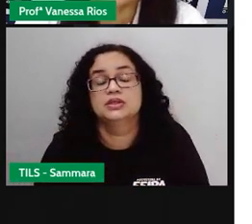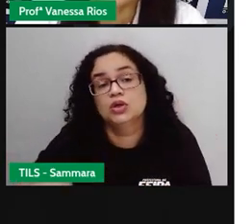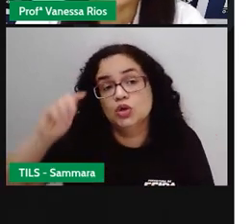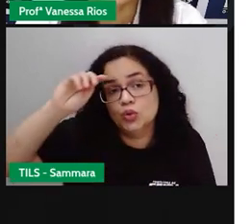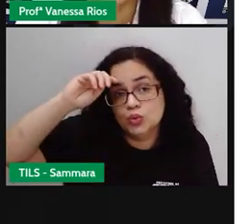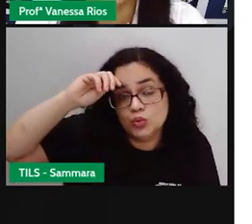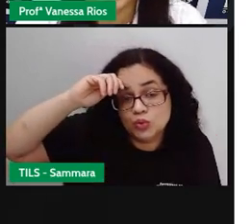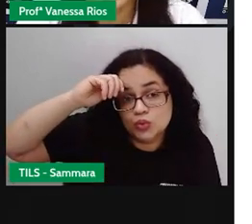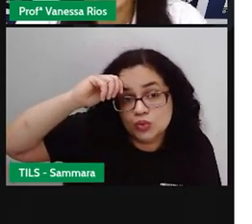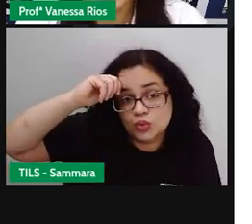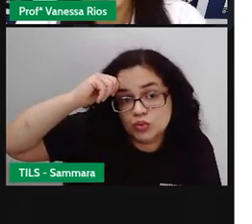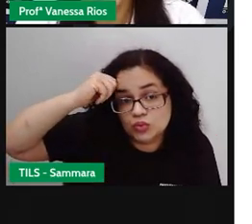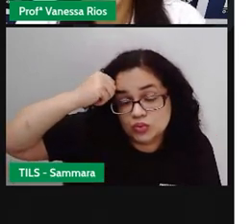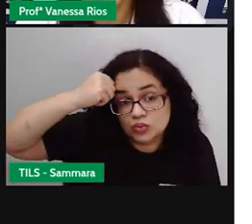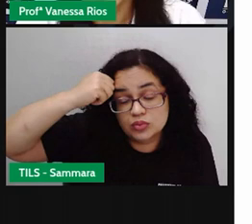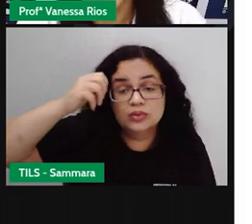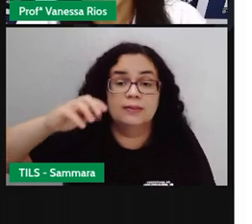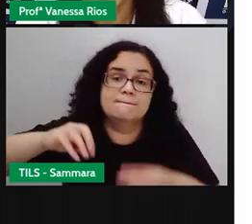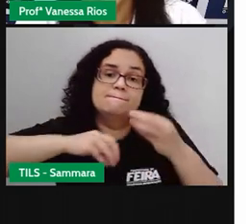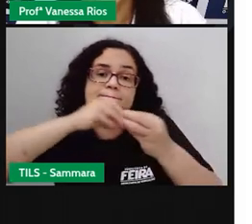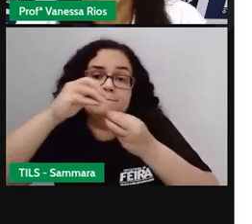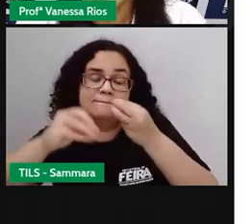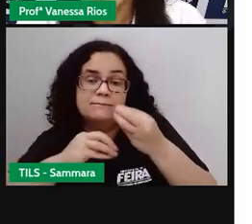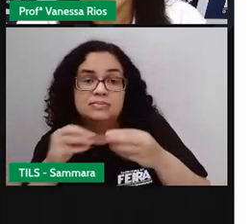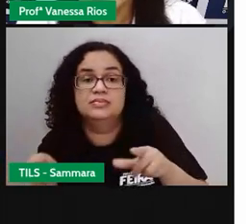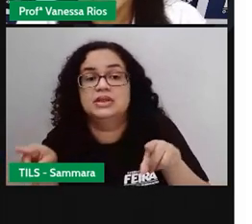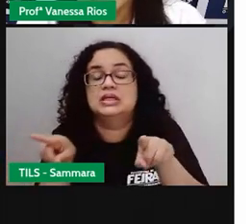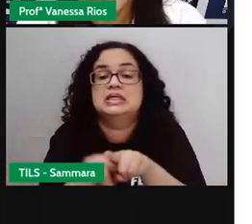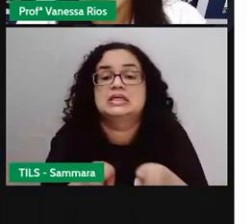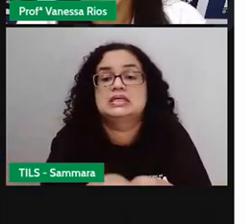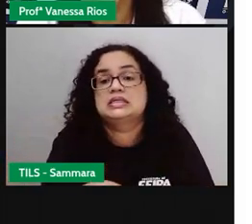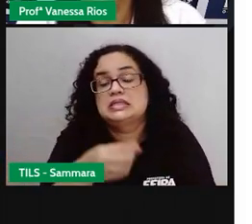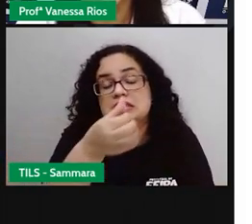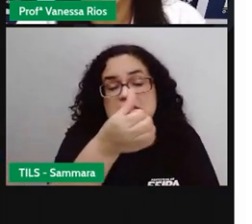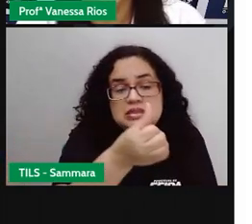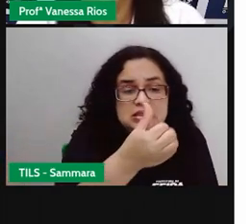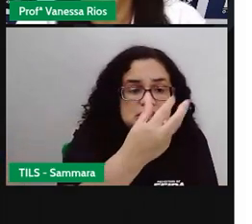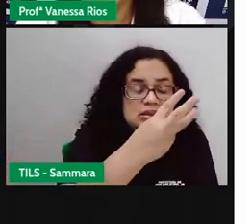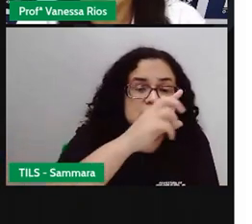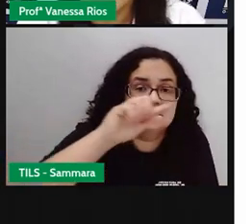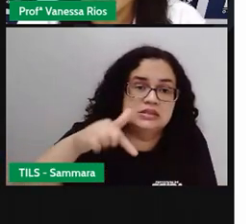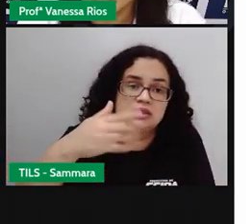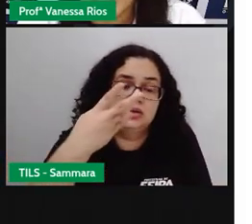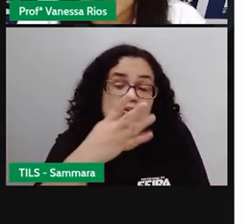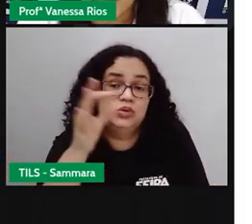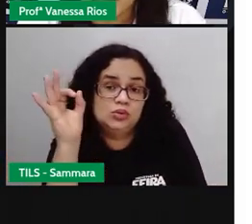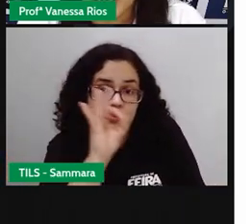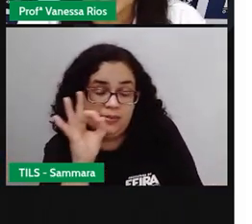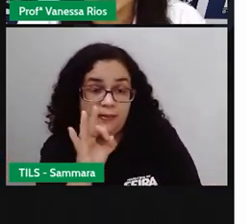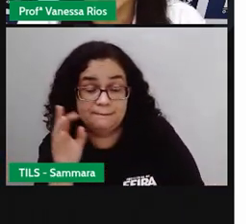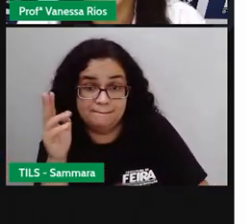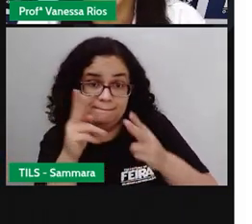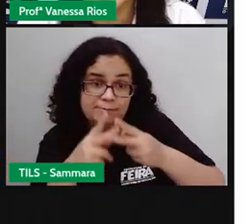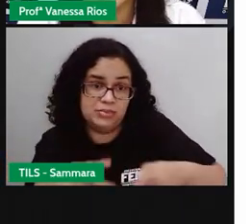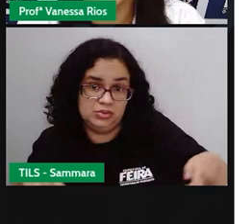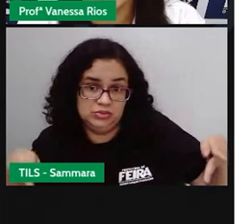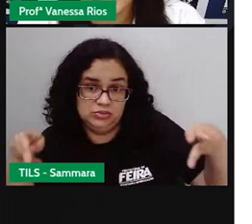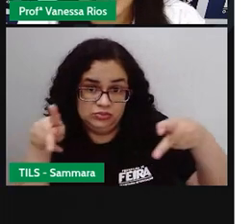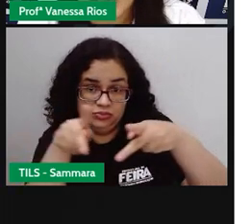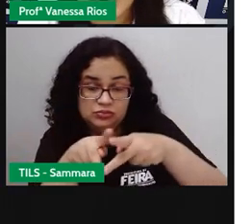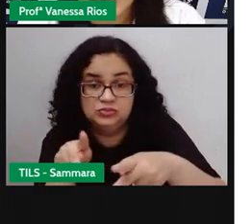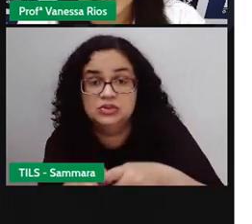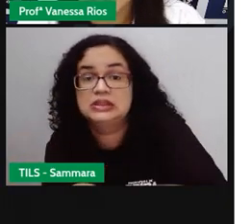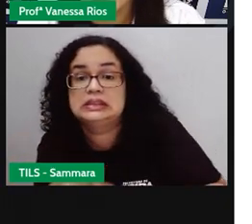africanos fazendo parte dessa mistura. Então, 63,4% da população se